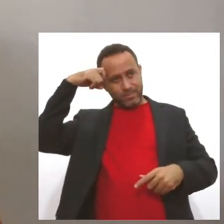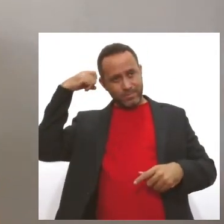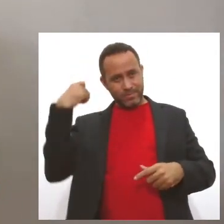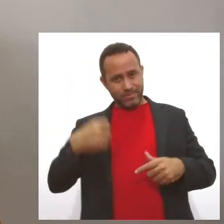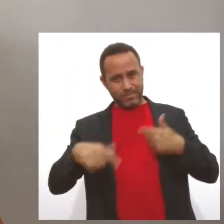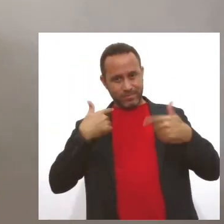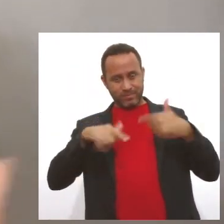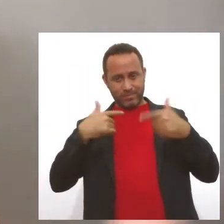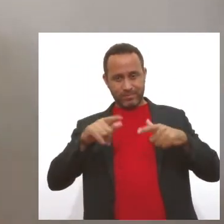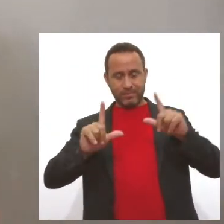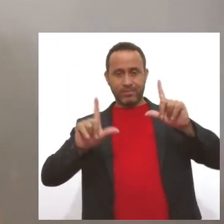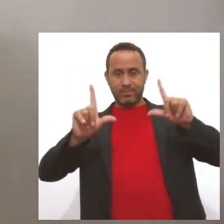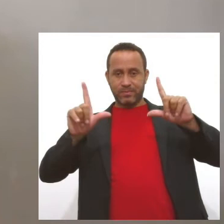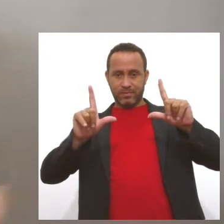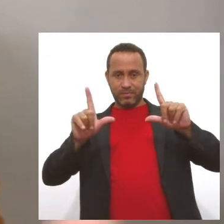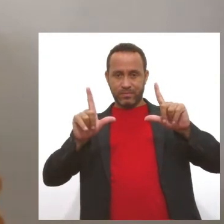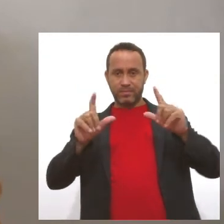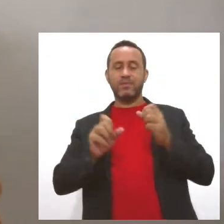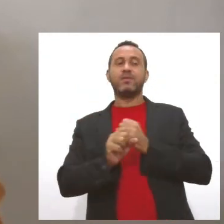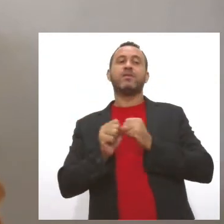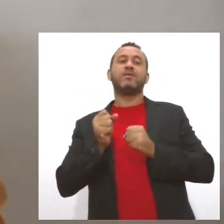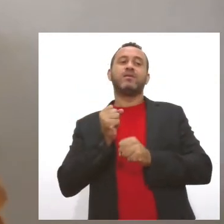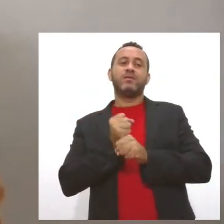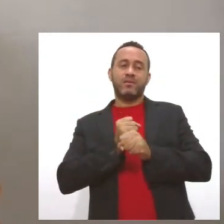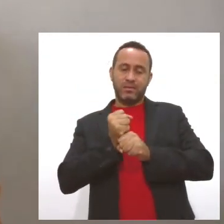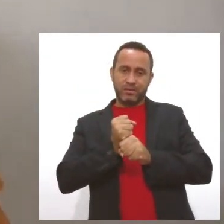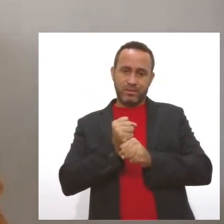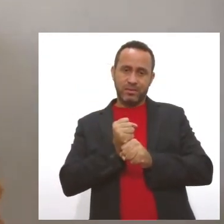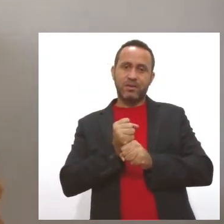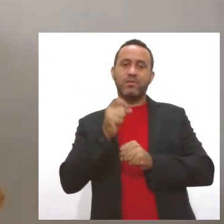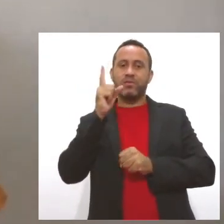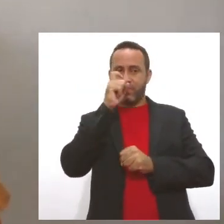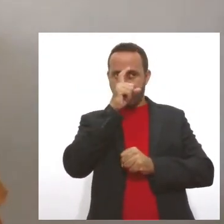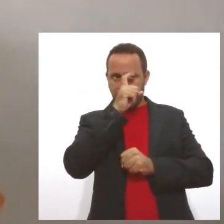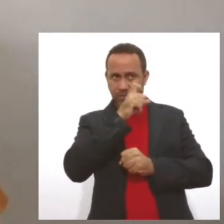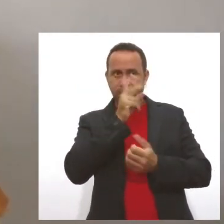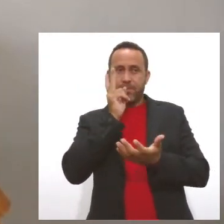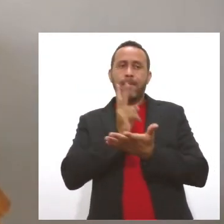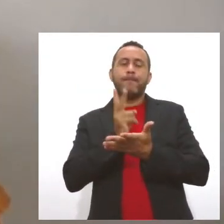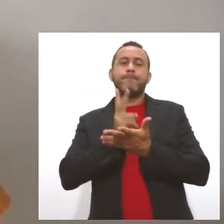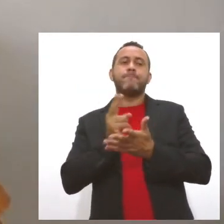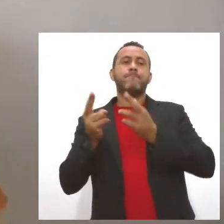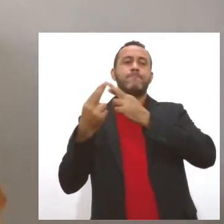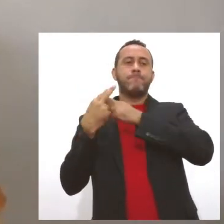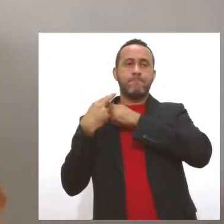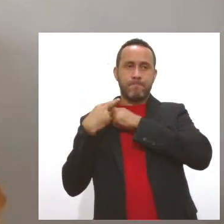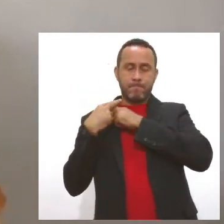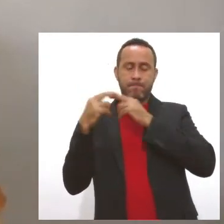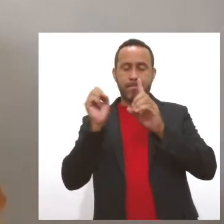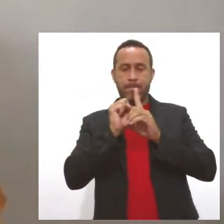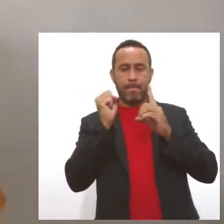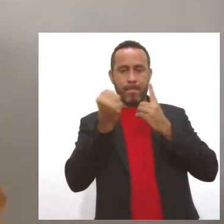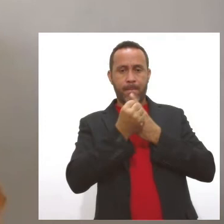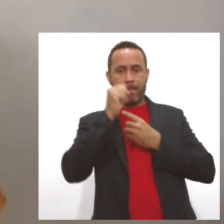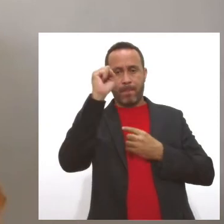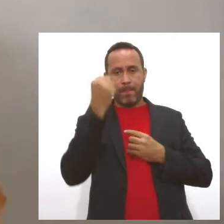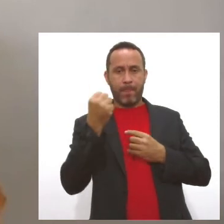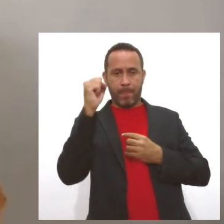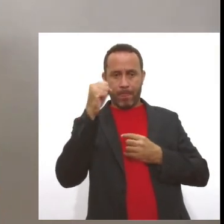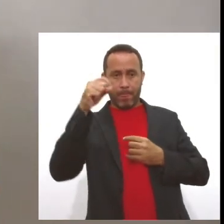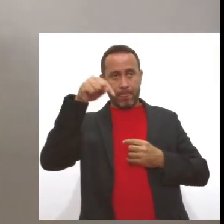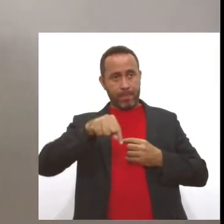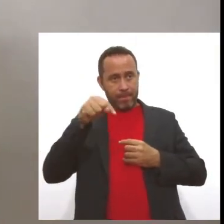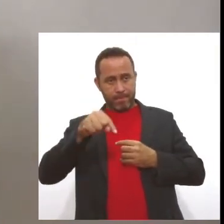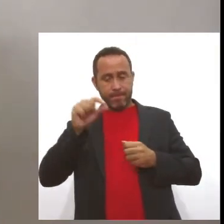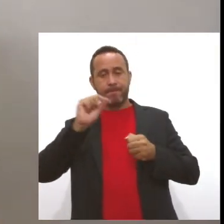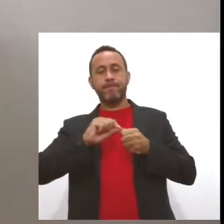nossa TV ficar no ar nesse período tão conturbado que tivemos, né, mas a gente tem um compromisso muito grande com a sociedade sergipana e estamos aqui cumprindo